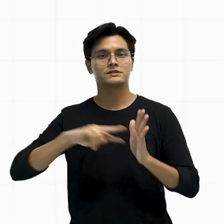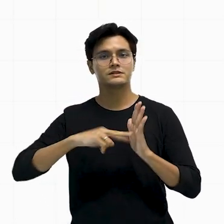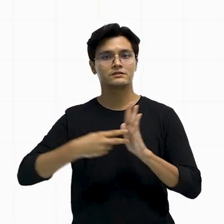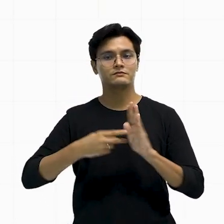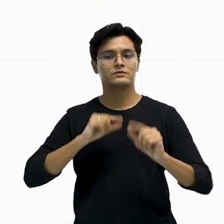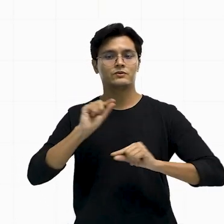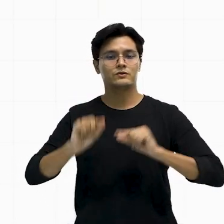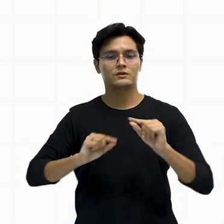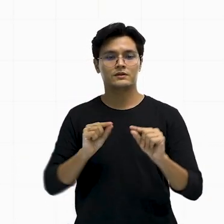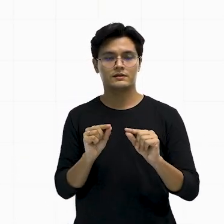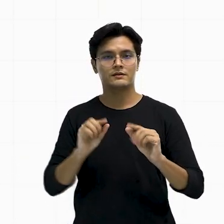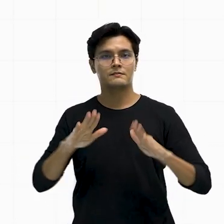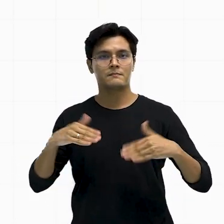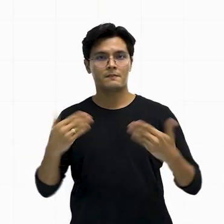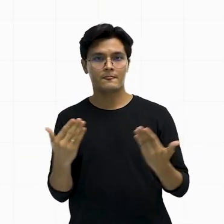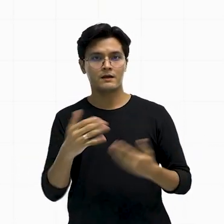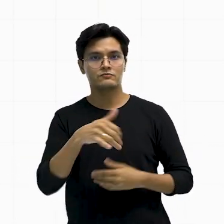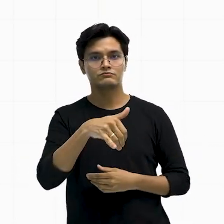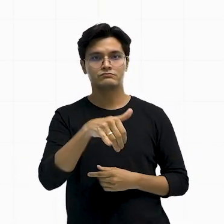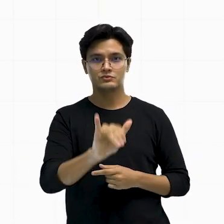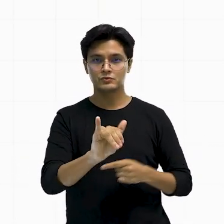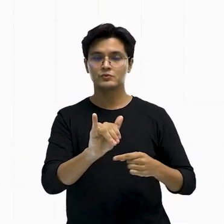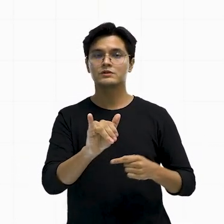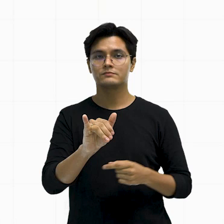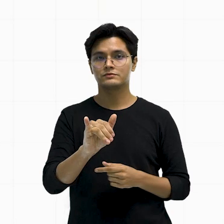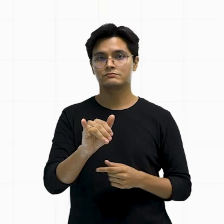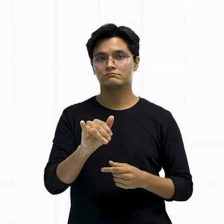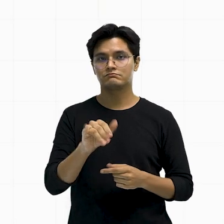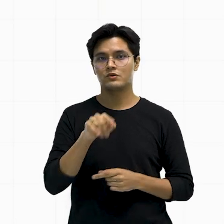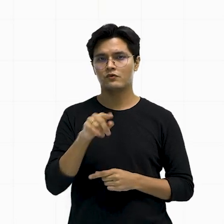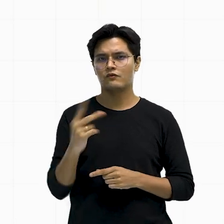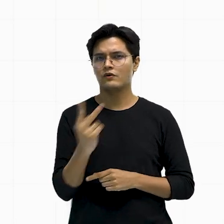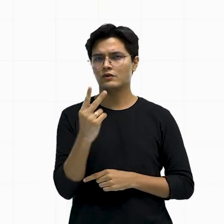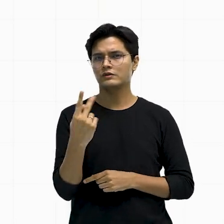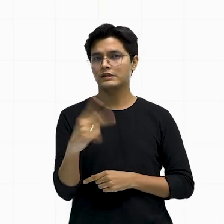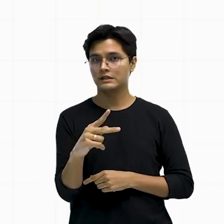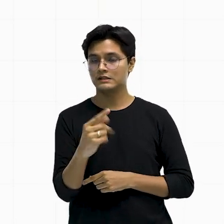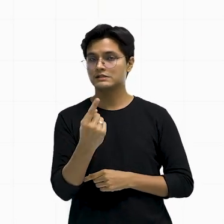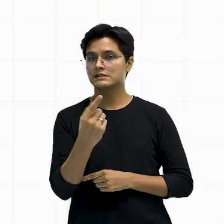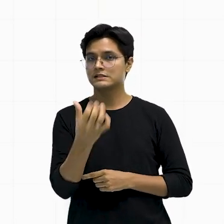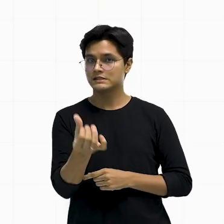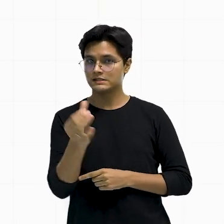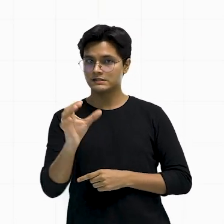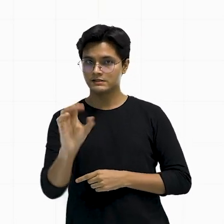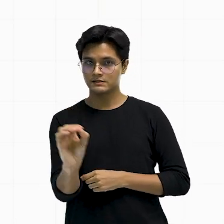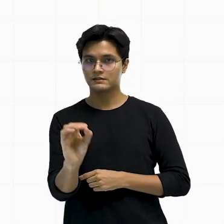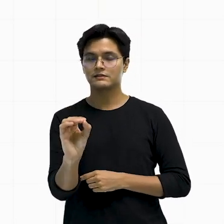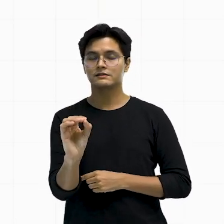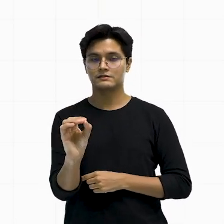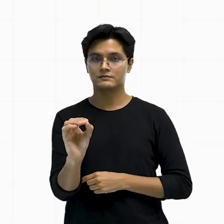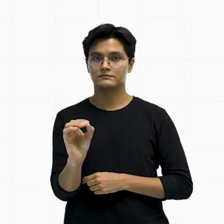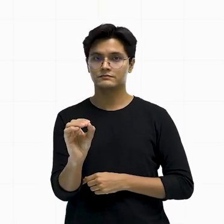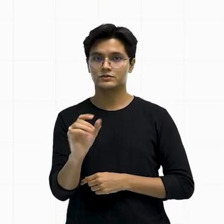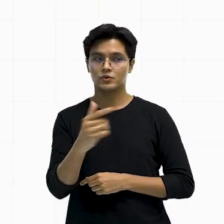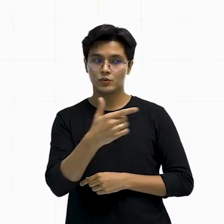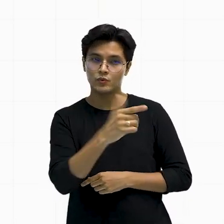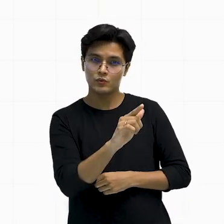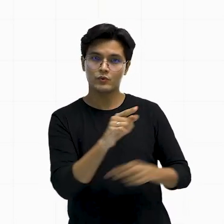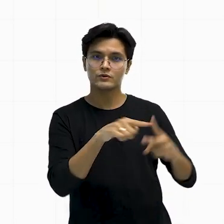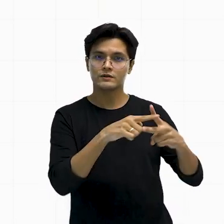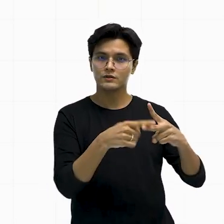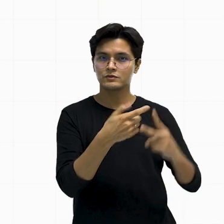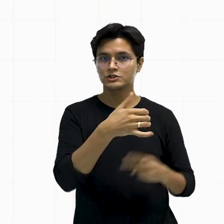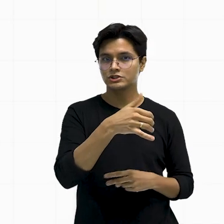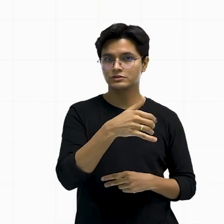eu posso dizer, então, que esse Y vale 60 graus e esse outro X aqui vale